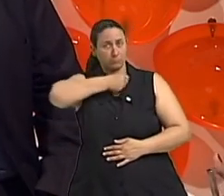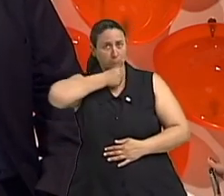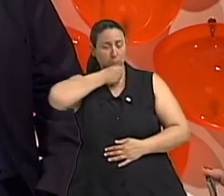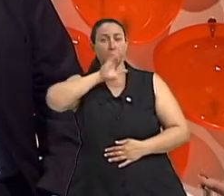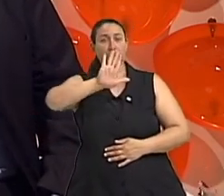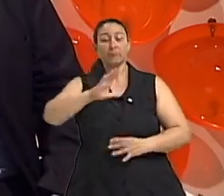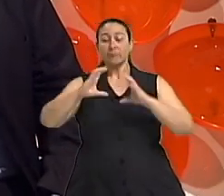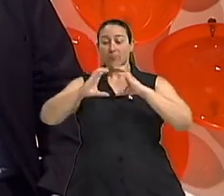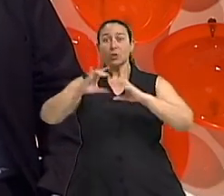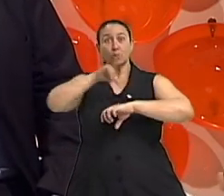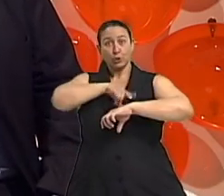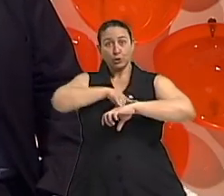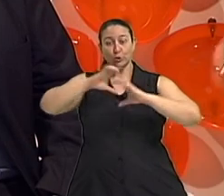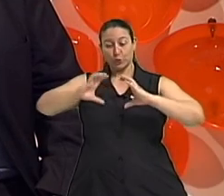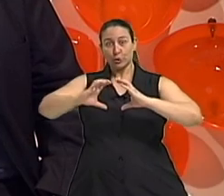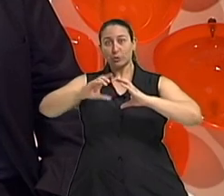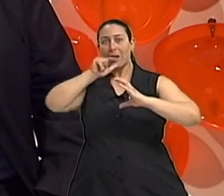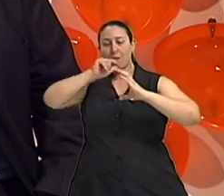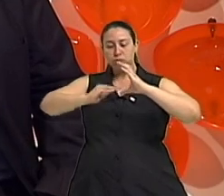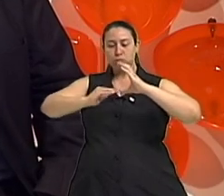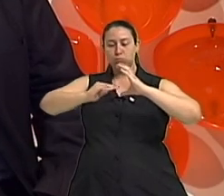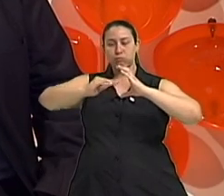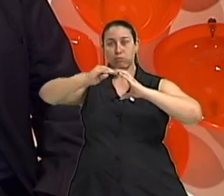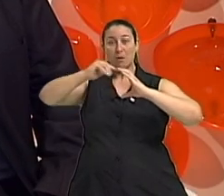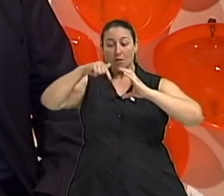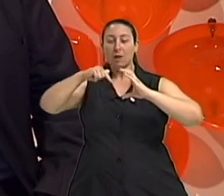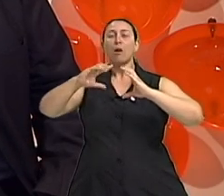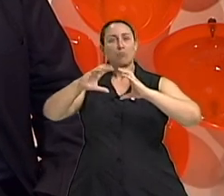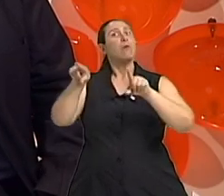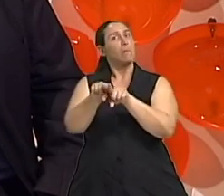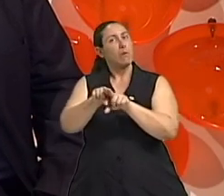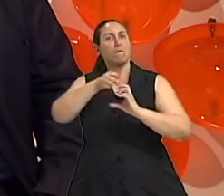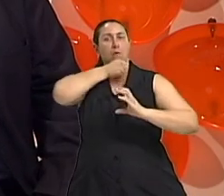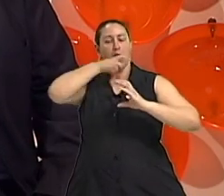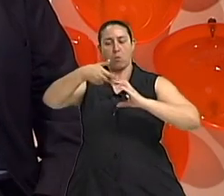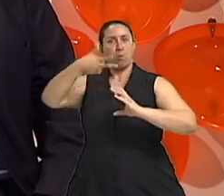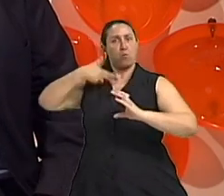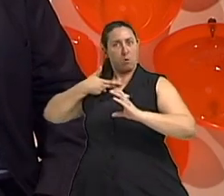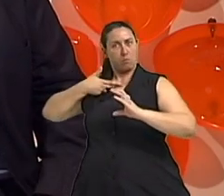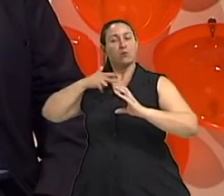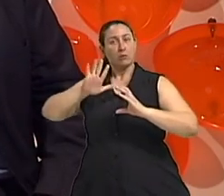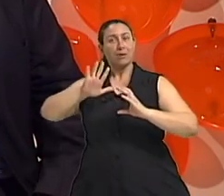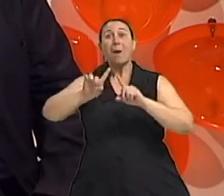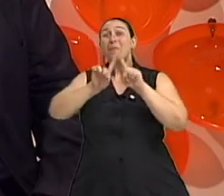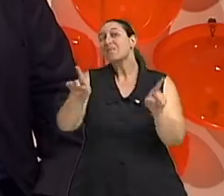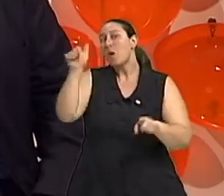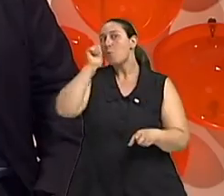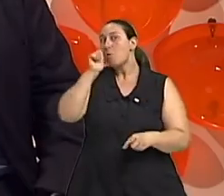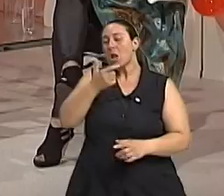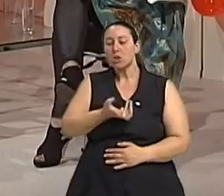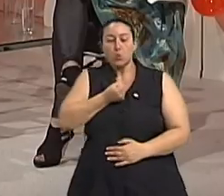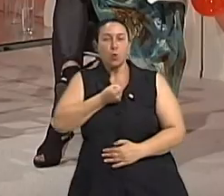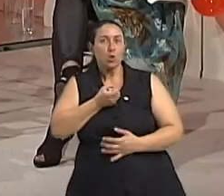envelhece, mas aquela pessoa que cronicamente retém a urina, ela envelhece sua bexiga mais cedo. Poderia